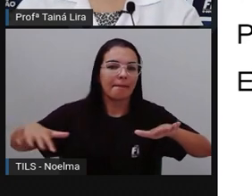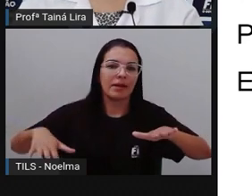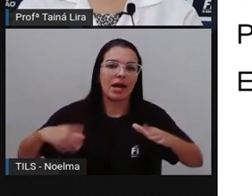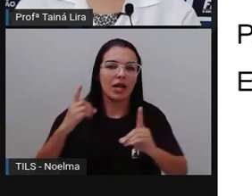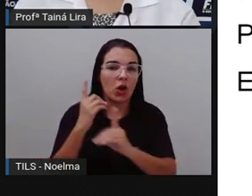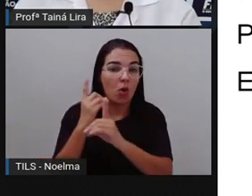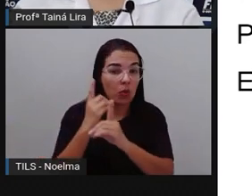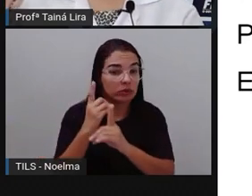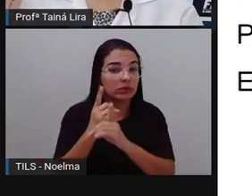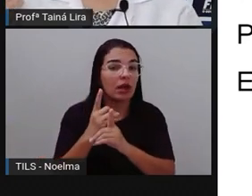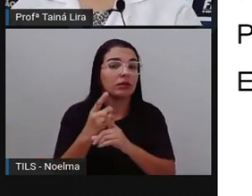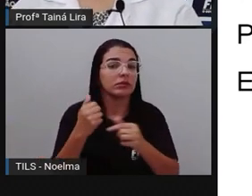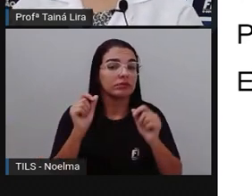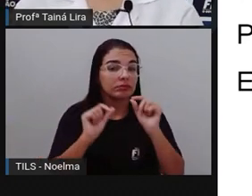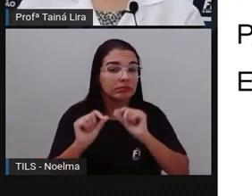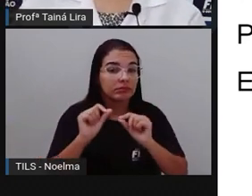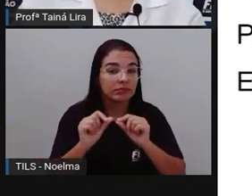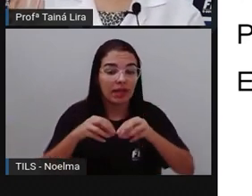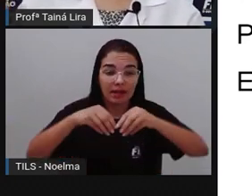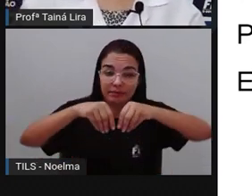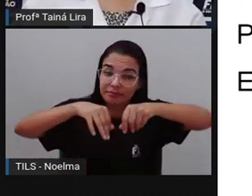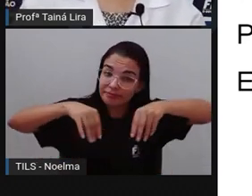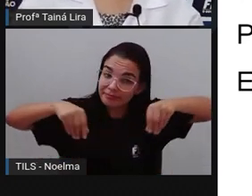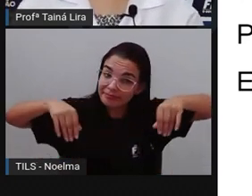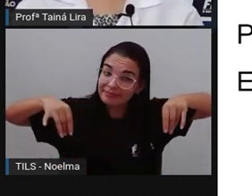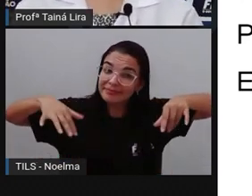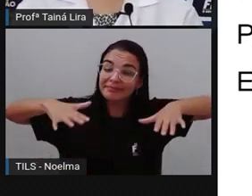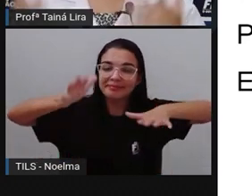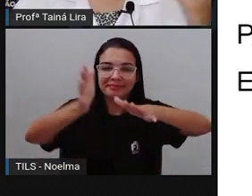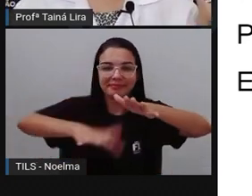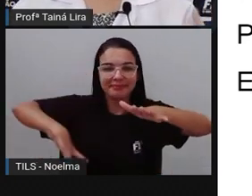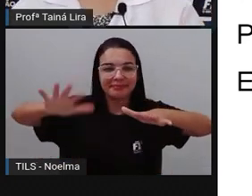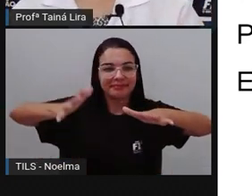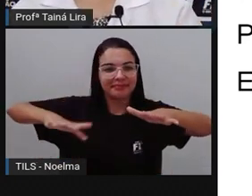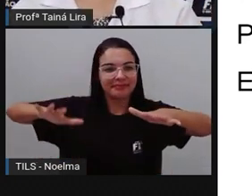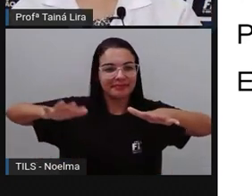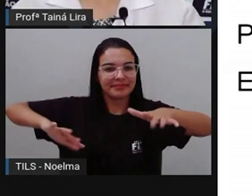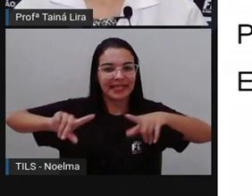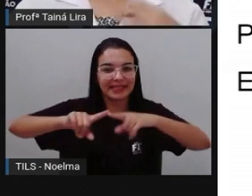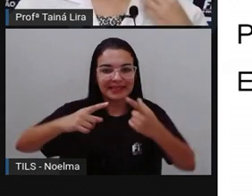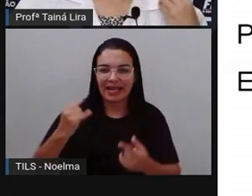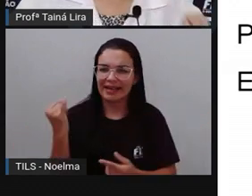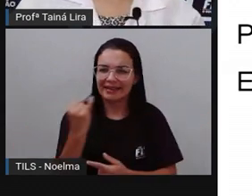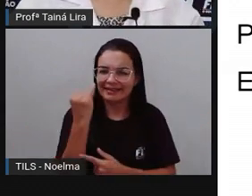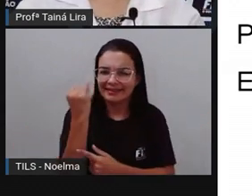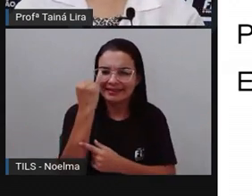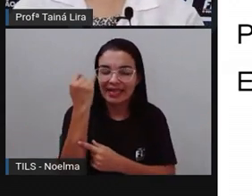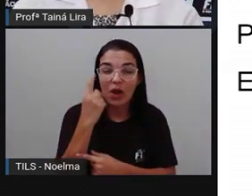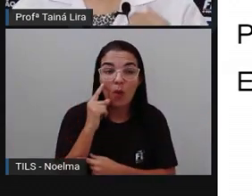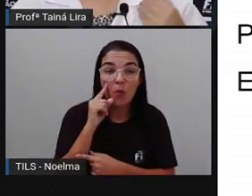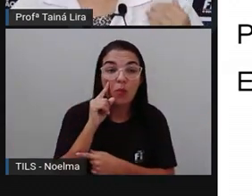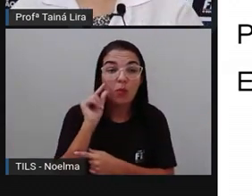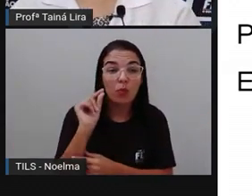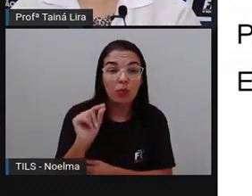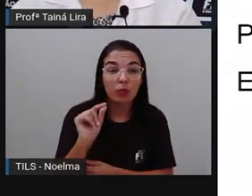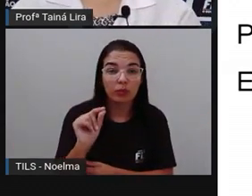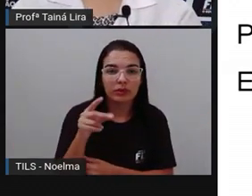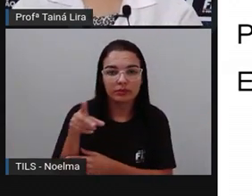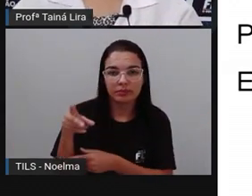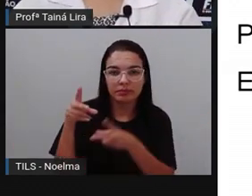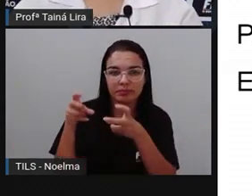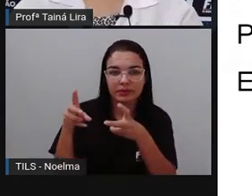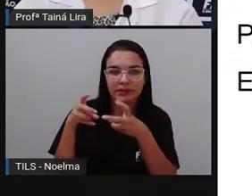encontradas, né? Nas areias da praia. Então, é muito interessante, Porque a areia,